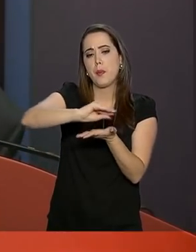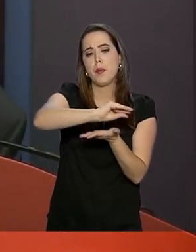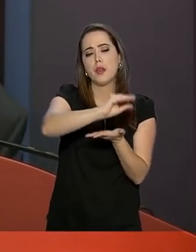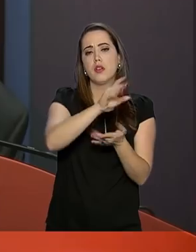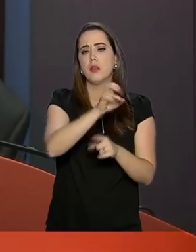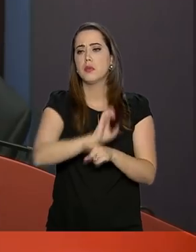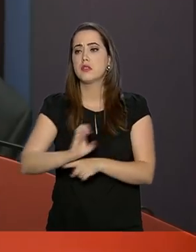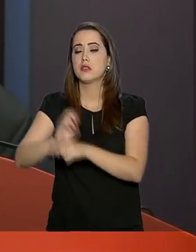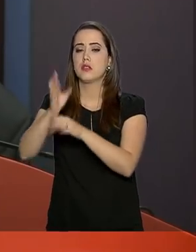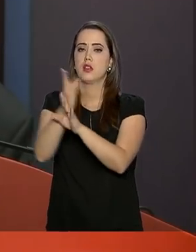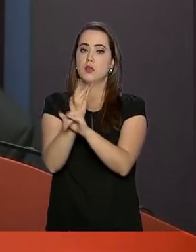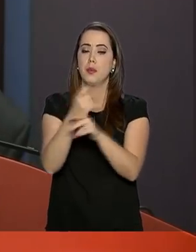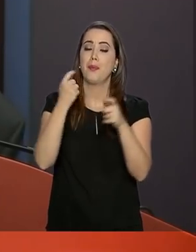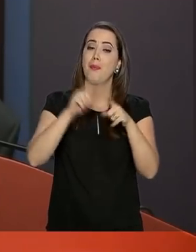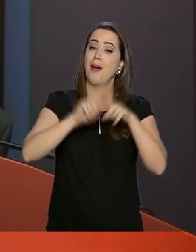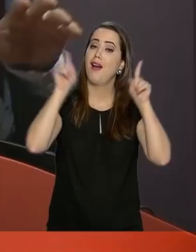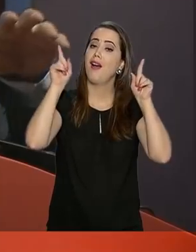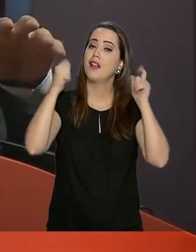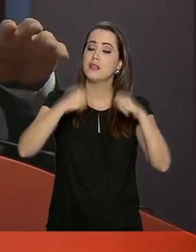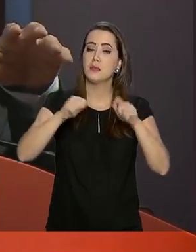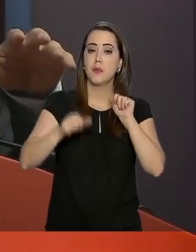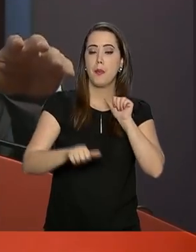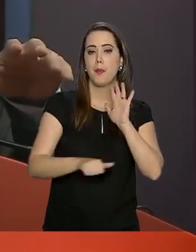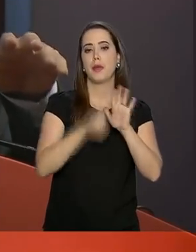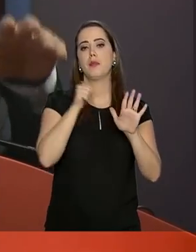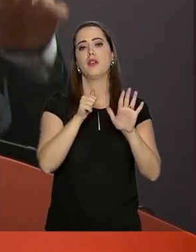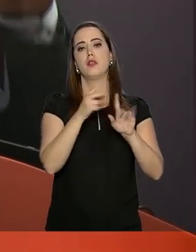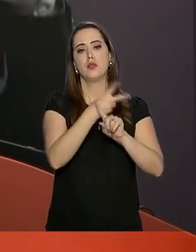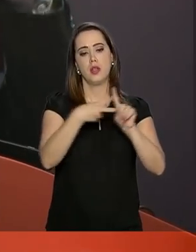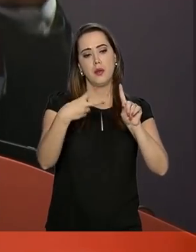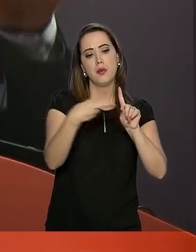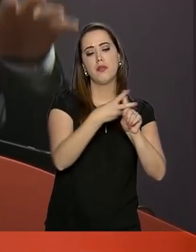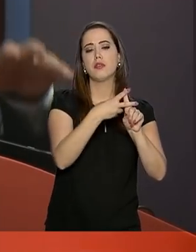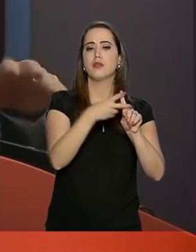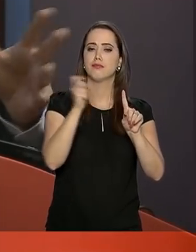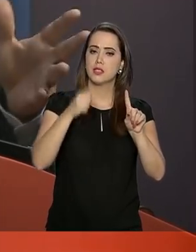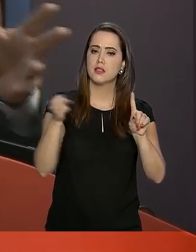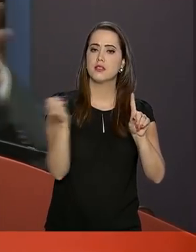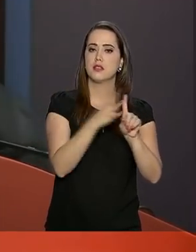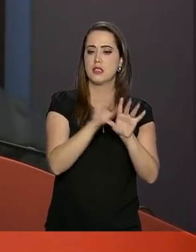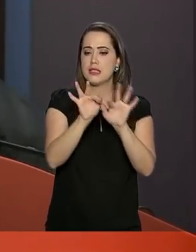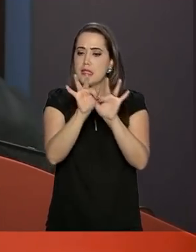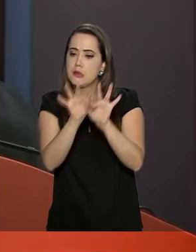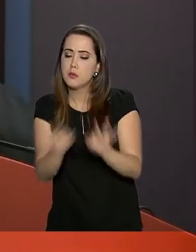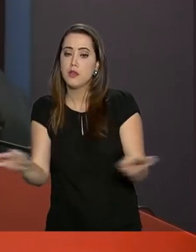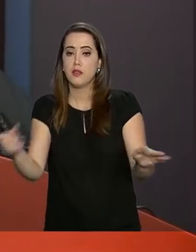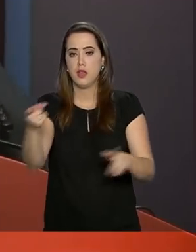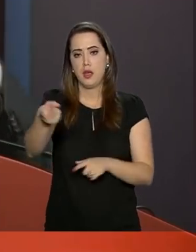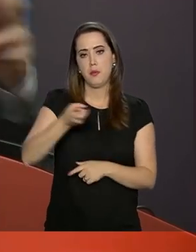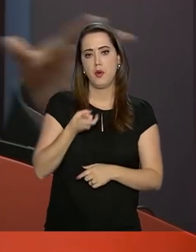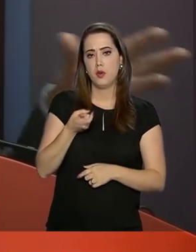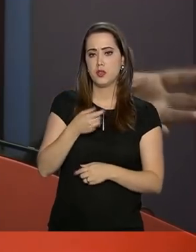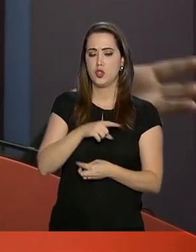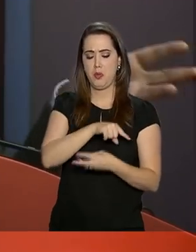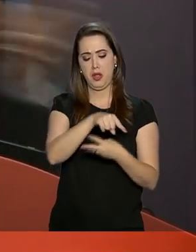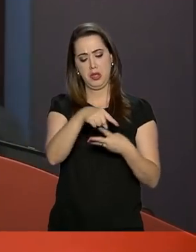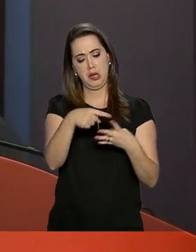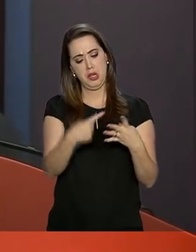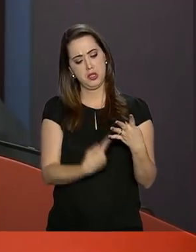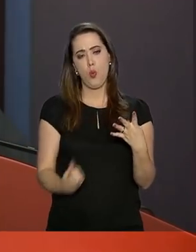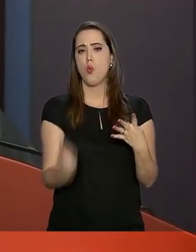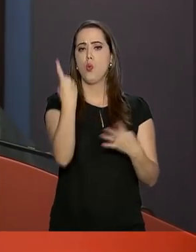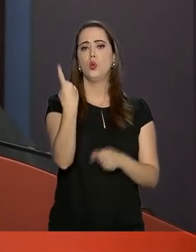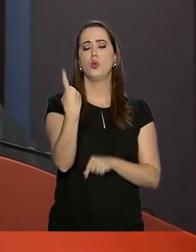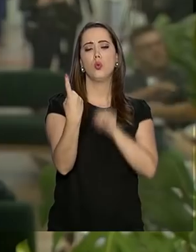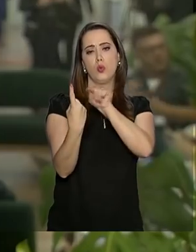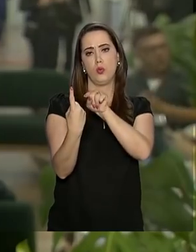fazer a reforma tributária, precisamos fazer a reforma tributária, eliminar impostos, simplificar e reduzir. Vamos pegar três, quatro, cinco impostos, vira só